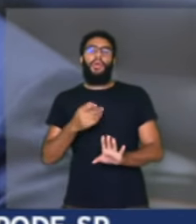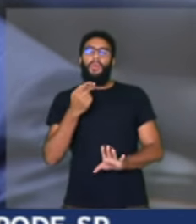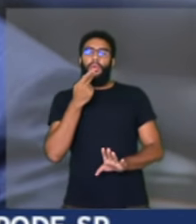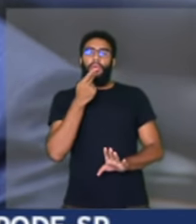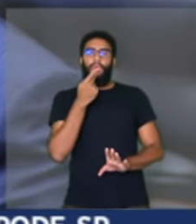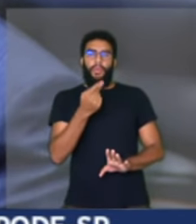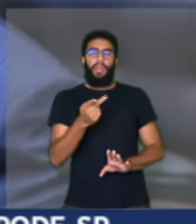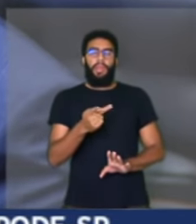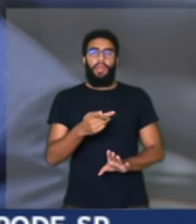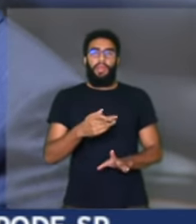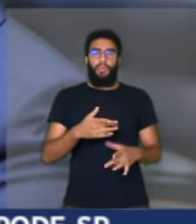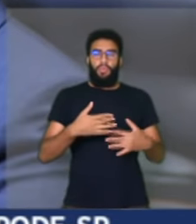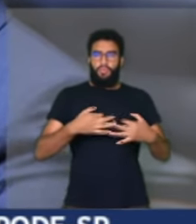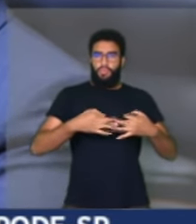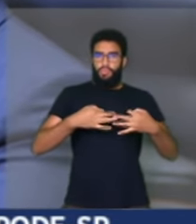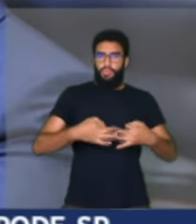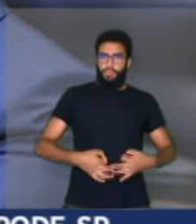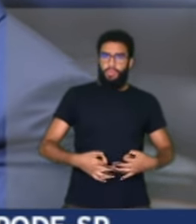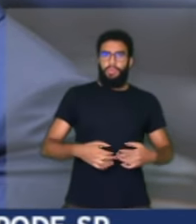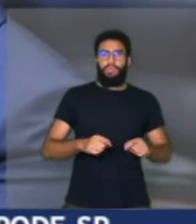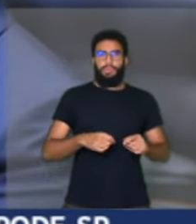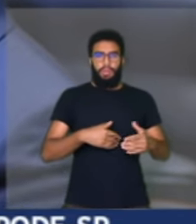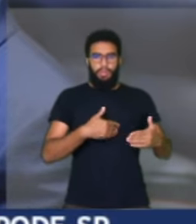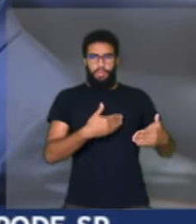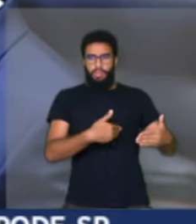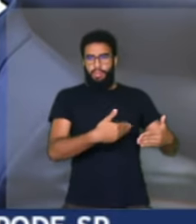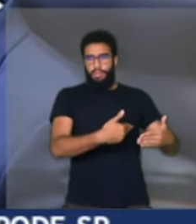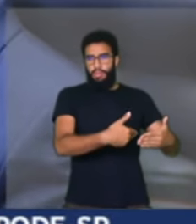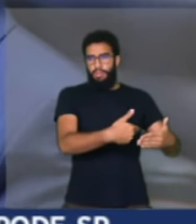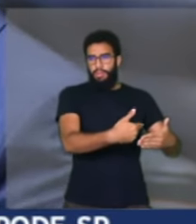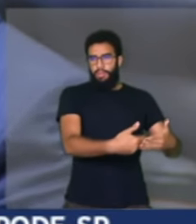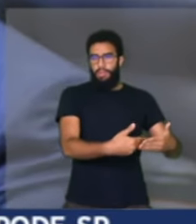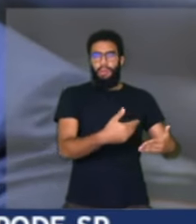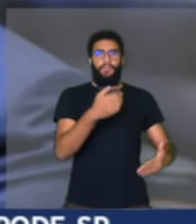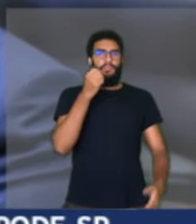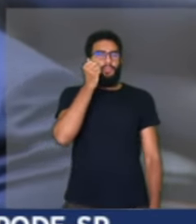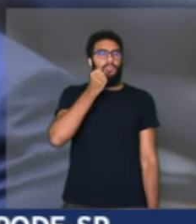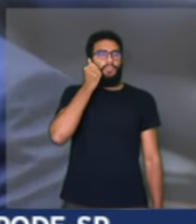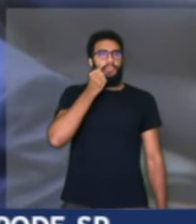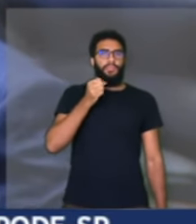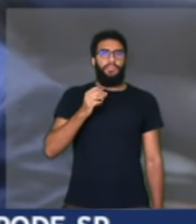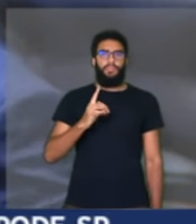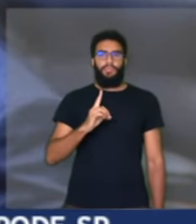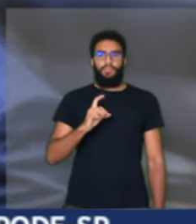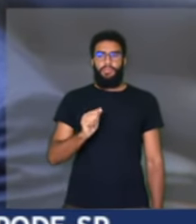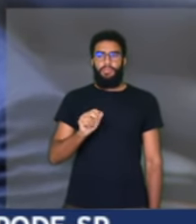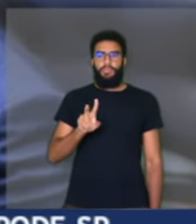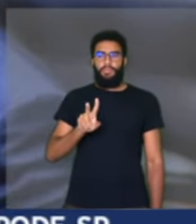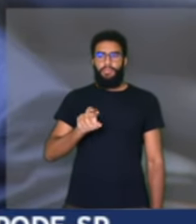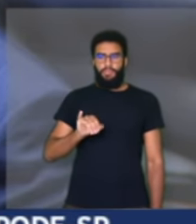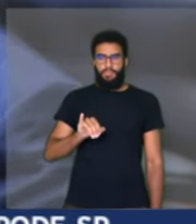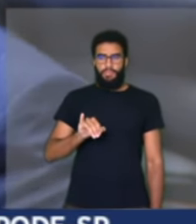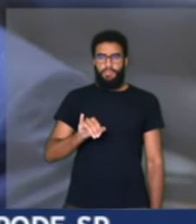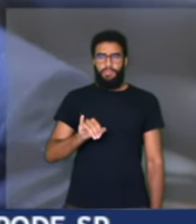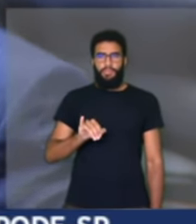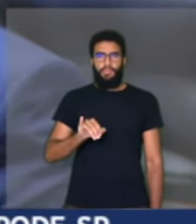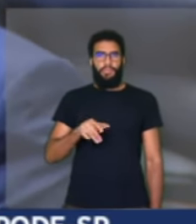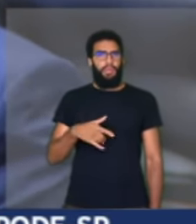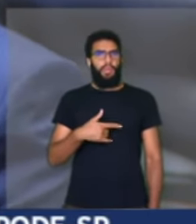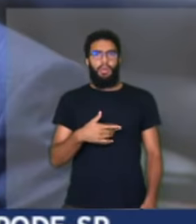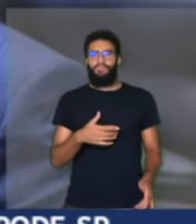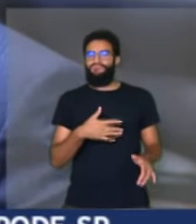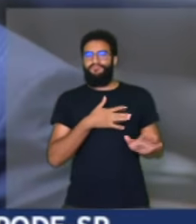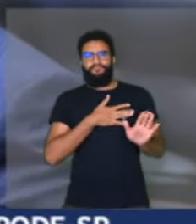a postura de protelação do senador Davi Alcolumbre, que não pauta essa